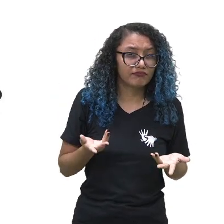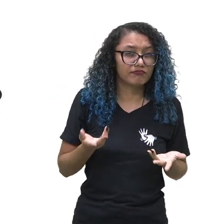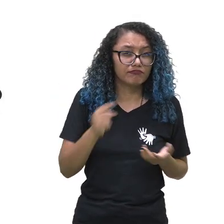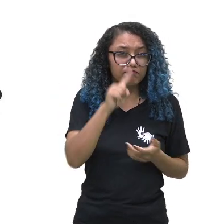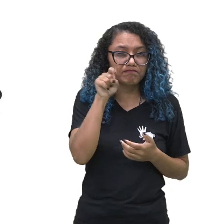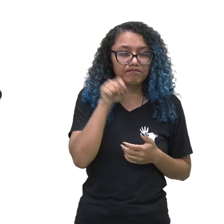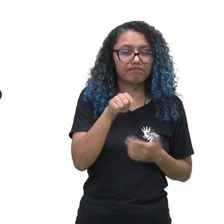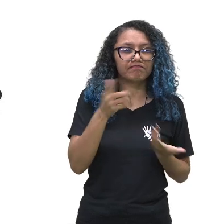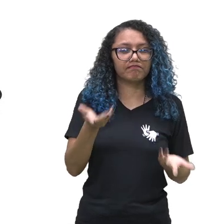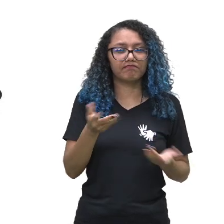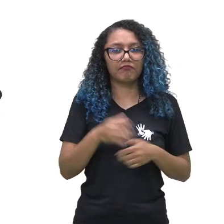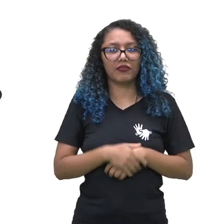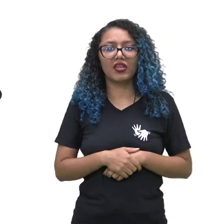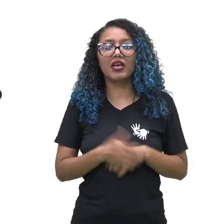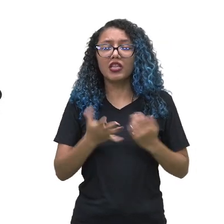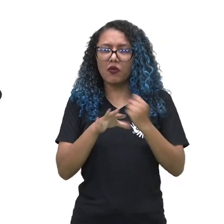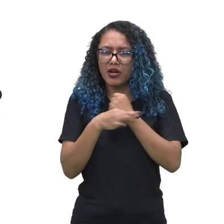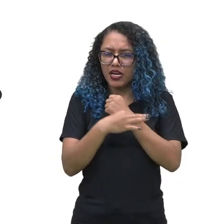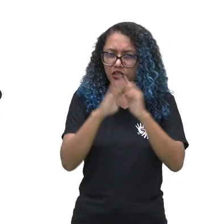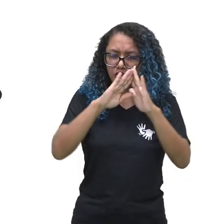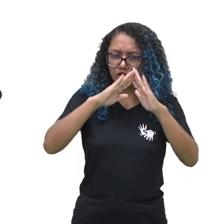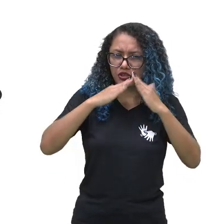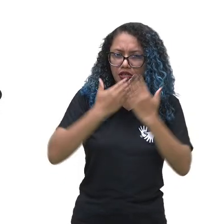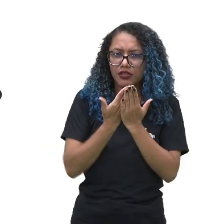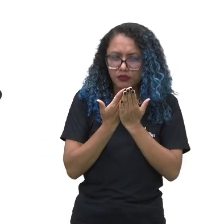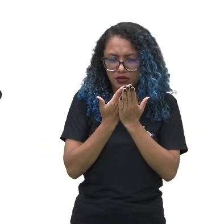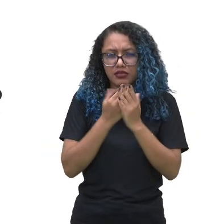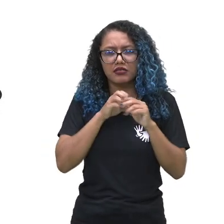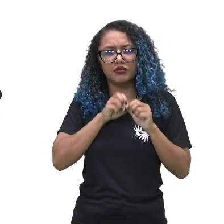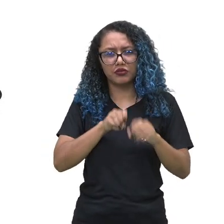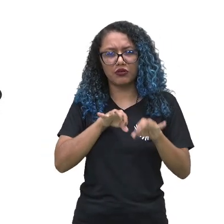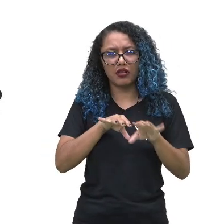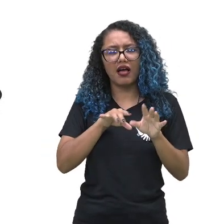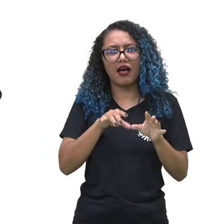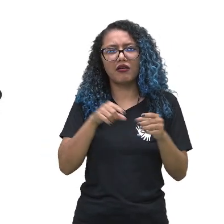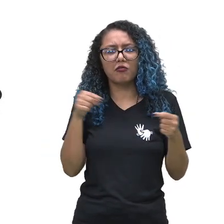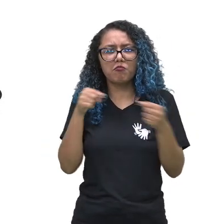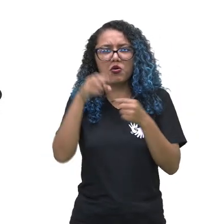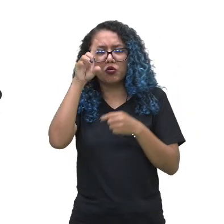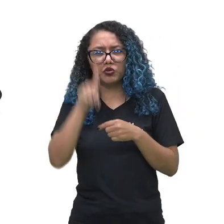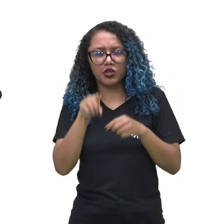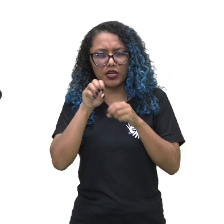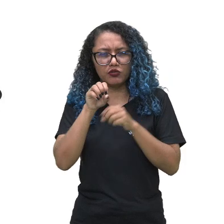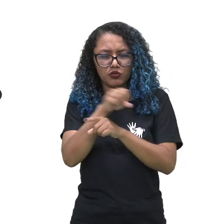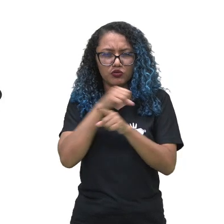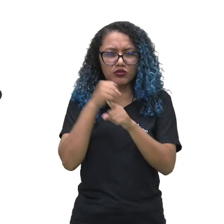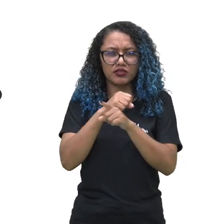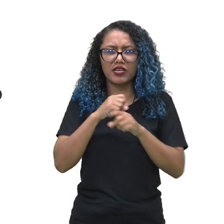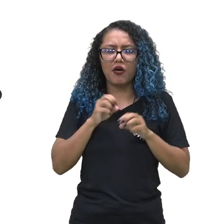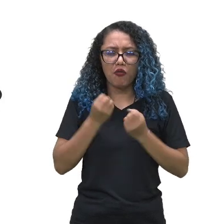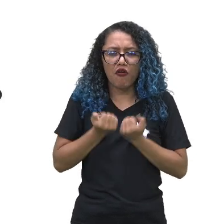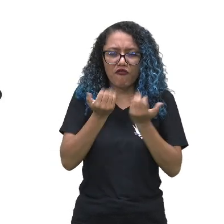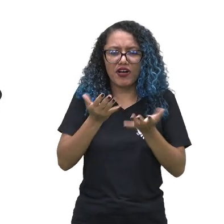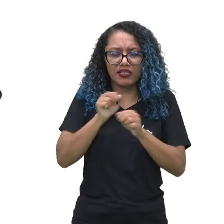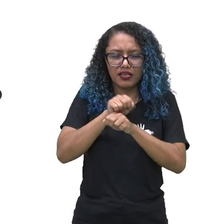Será que a garantia da educação escolar como um direito social para todos,